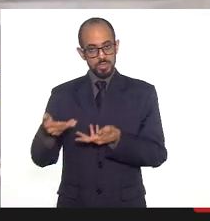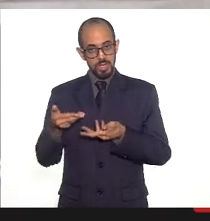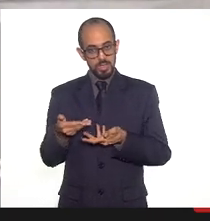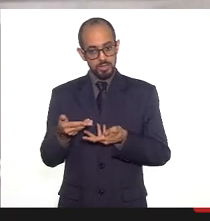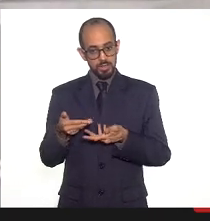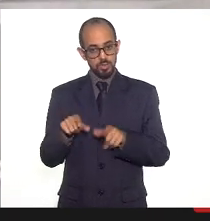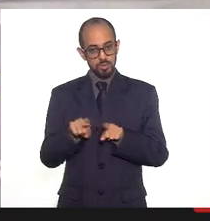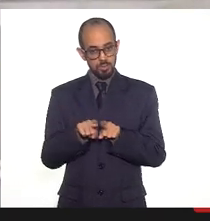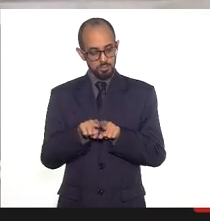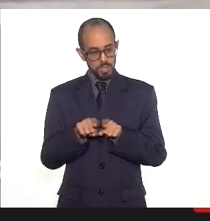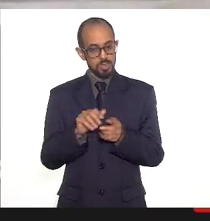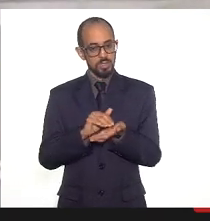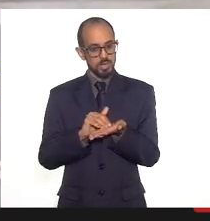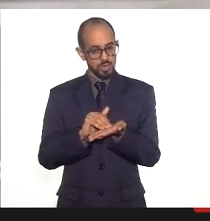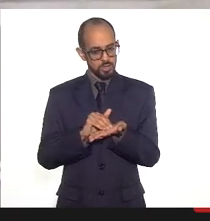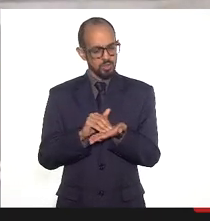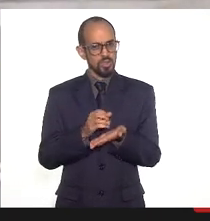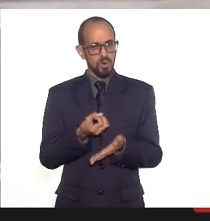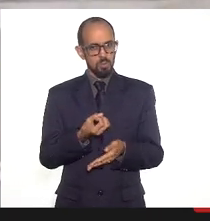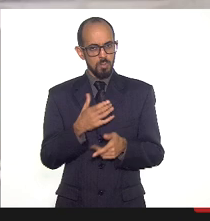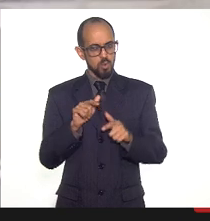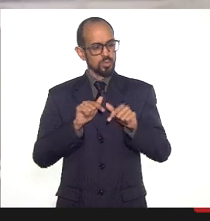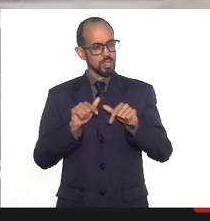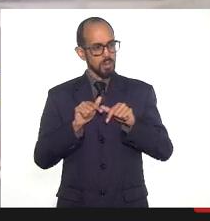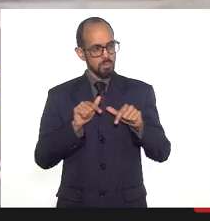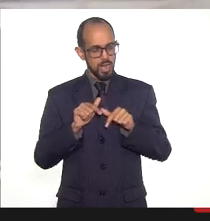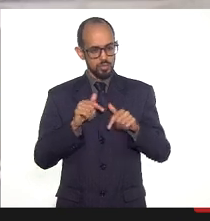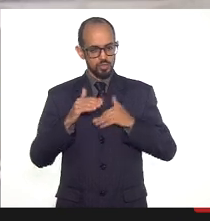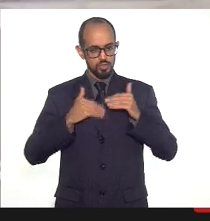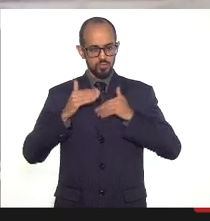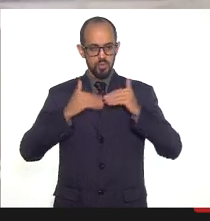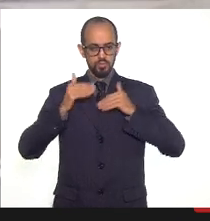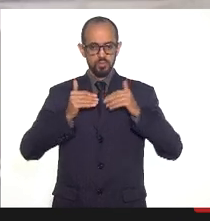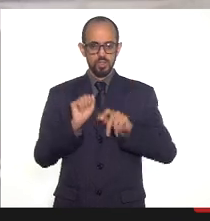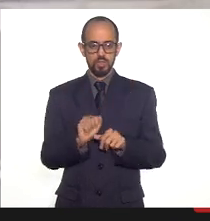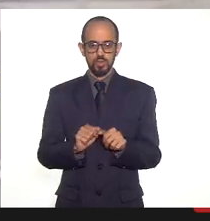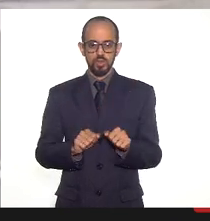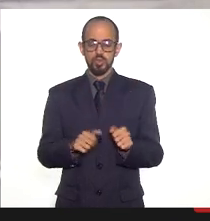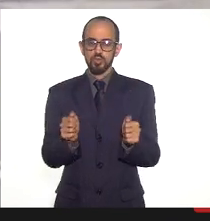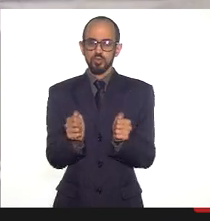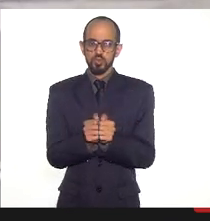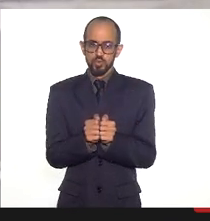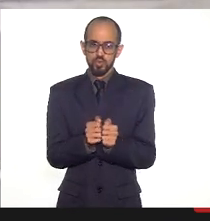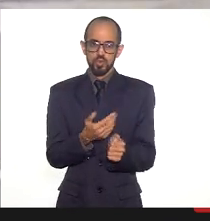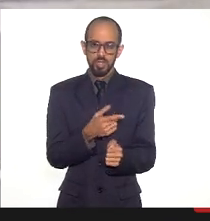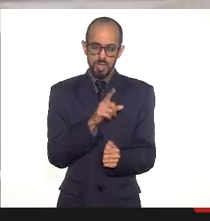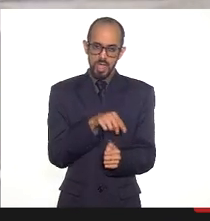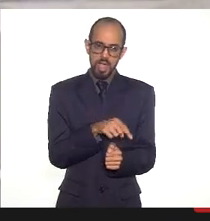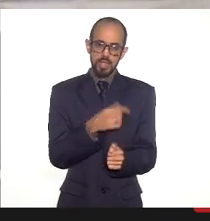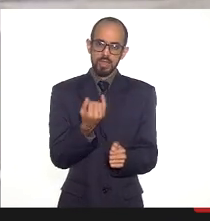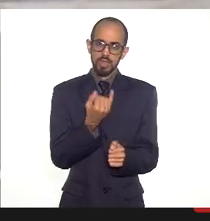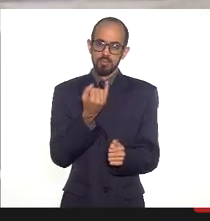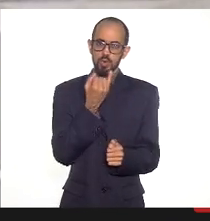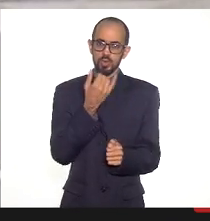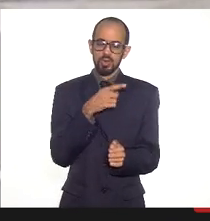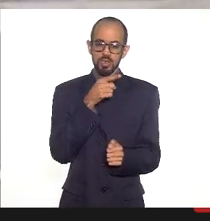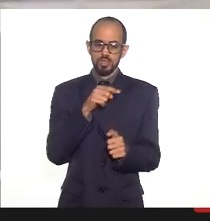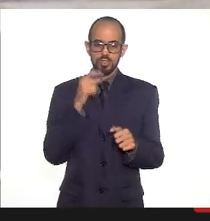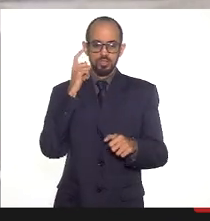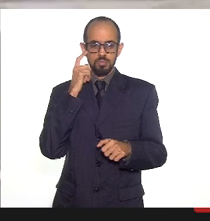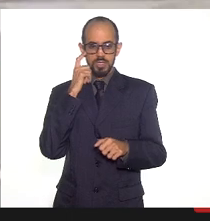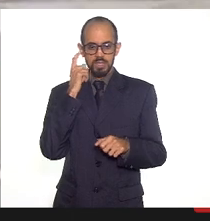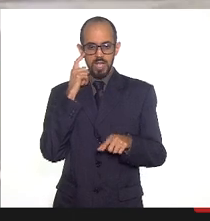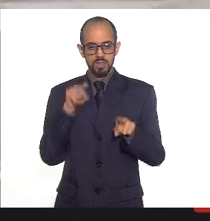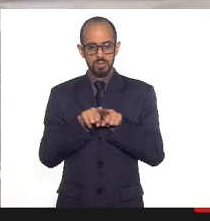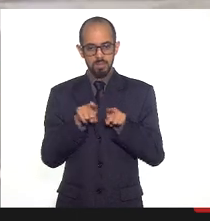secretaria tem um trabalho um bom trabalho nisso desenvolvido aí na secretaria seria bom a gente pensar um pouco também